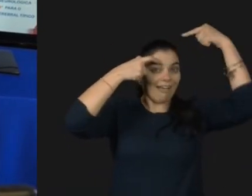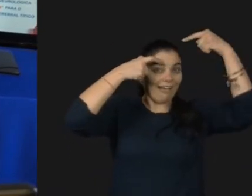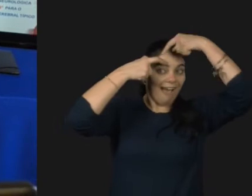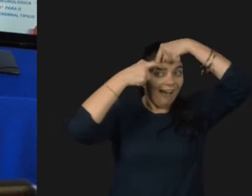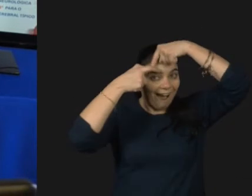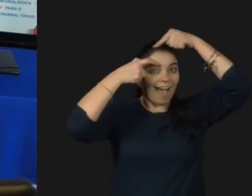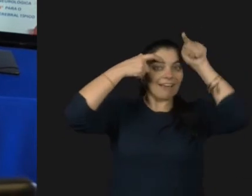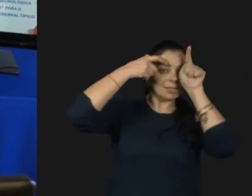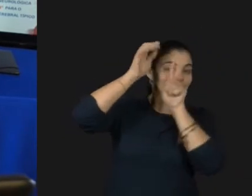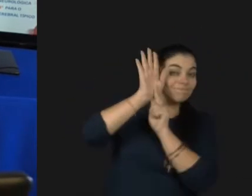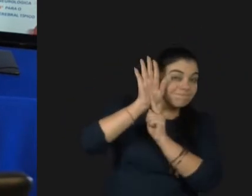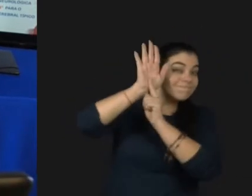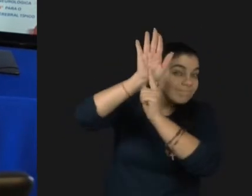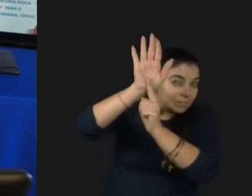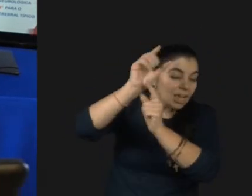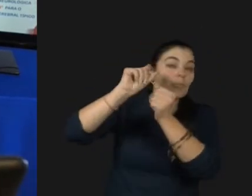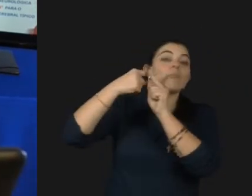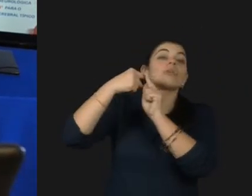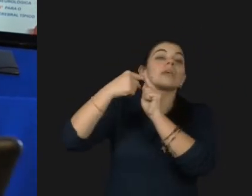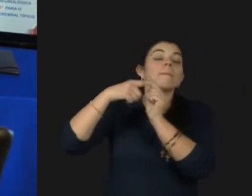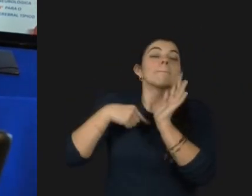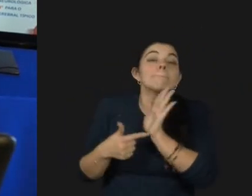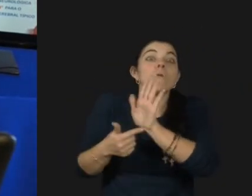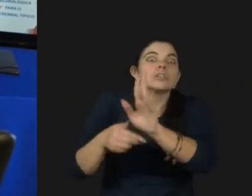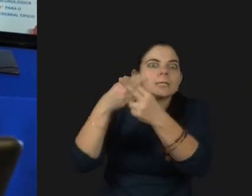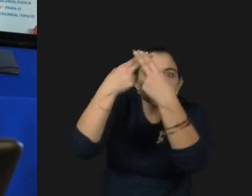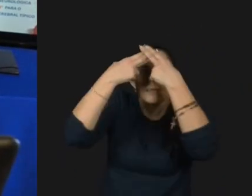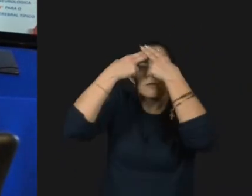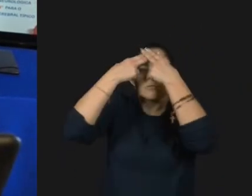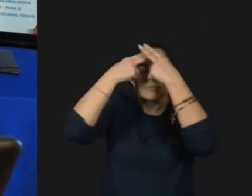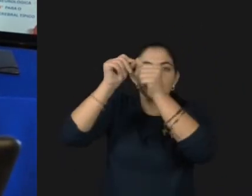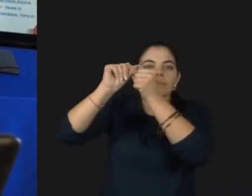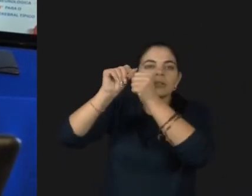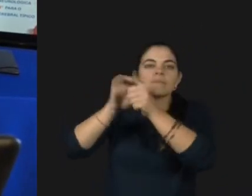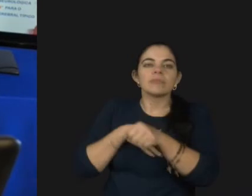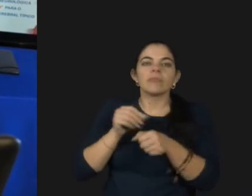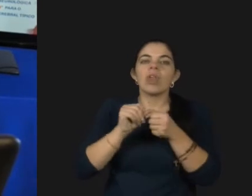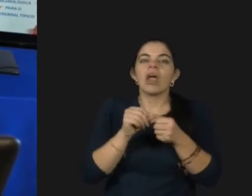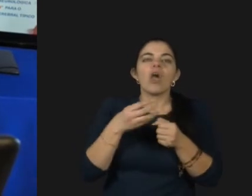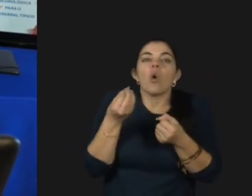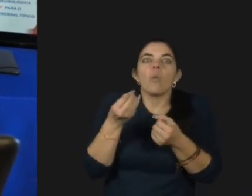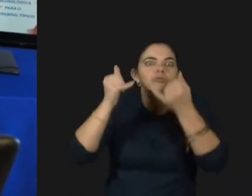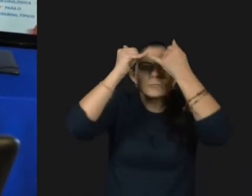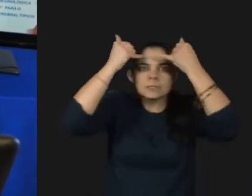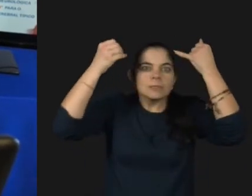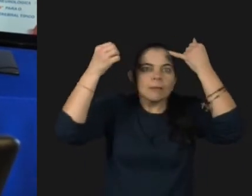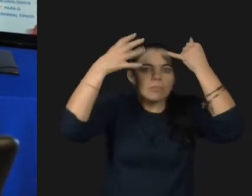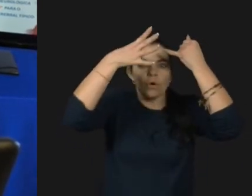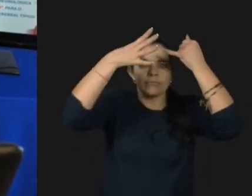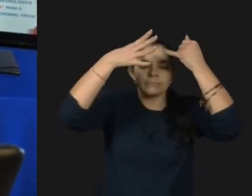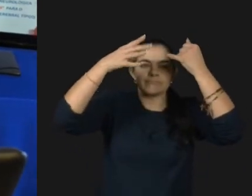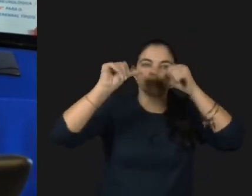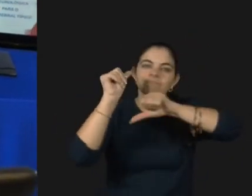mais, lidando com as lesões para driblar as sinapses que não existem e criar